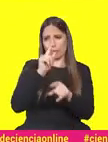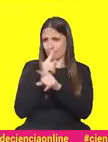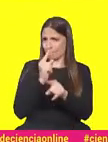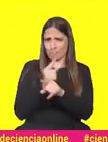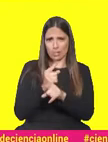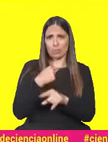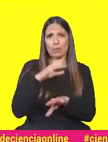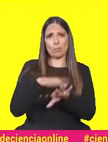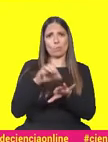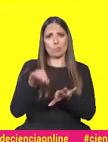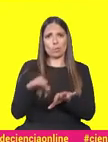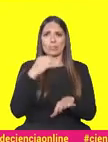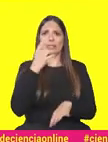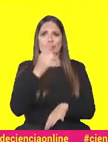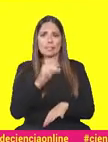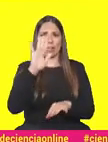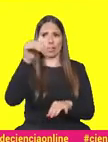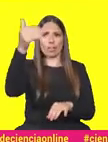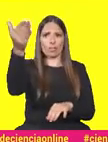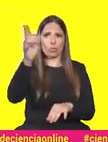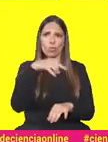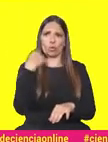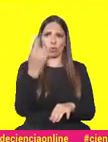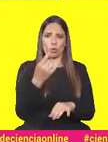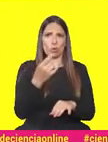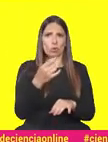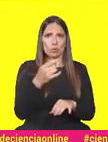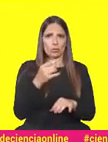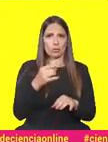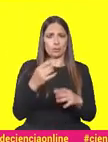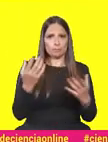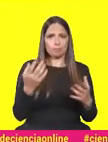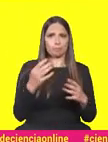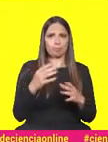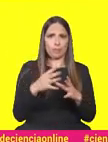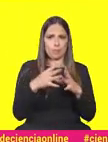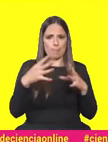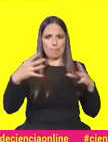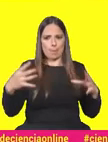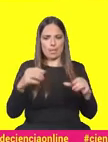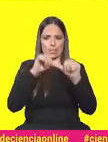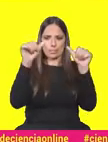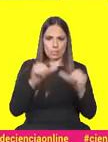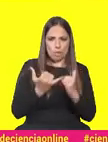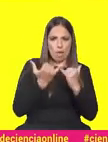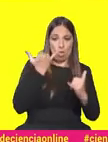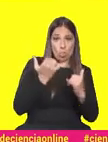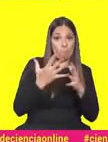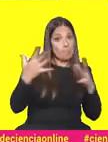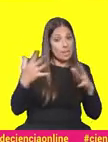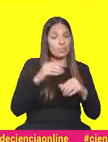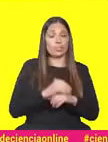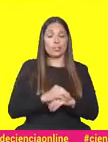Isto para dizer que daqui para a frente nós vamos cada vez começar a ter mais os nossos sistemas automatizados.